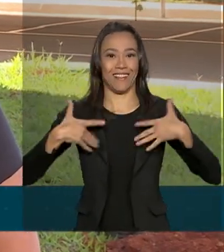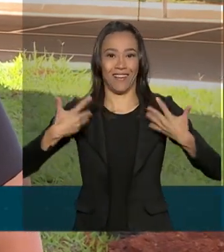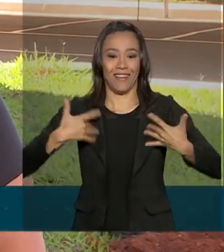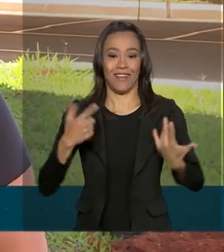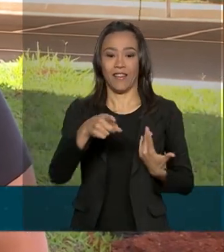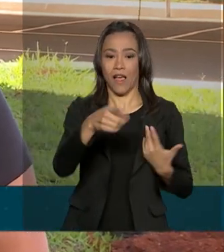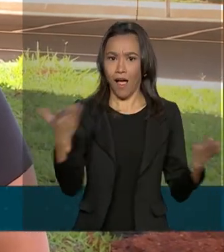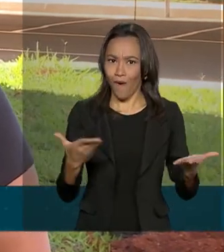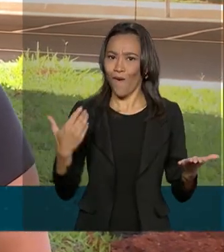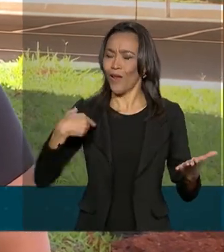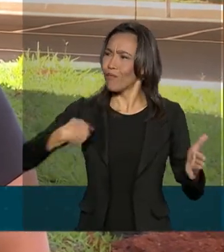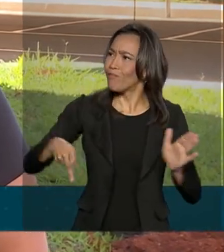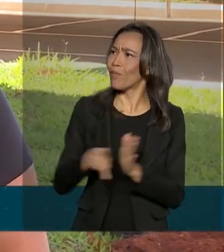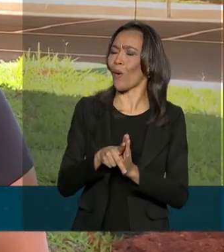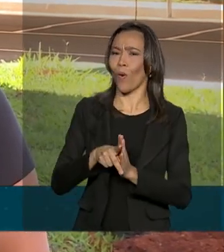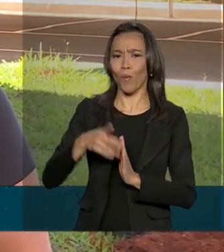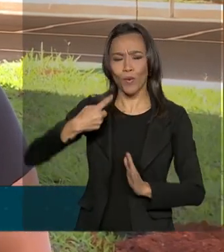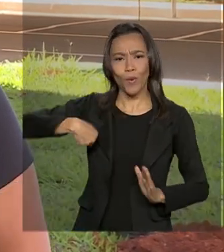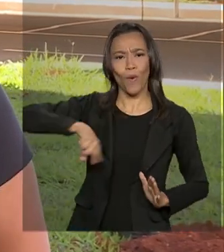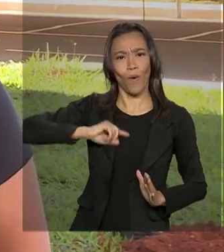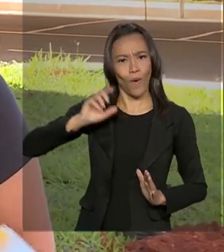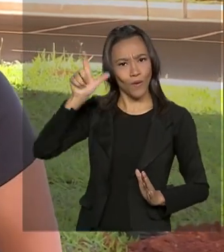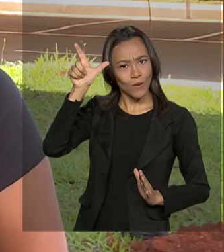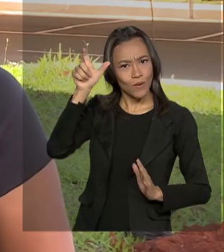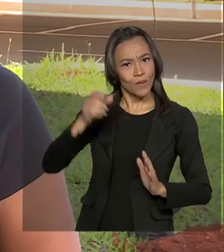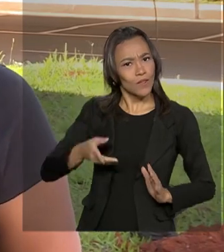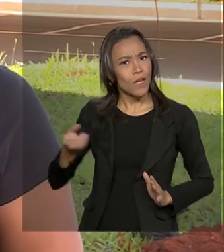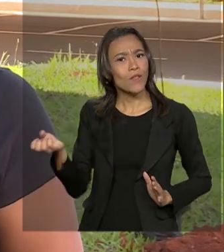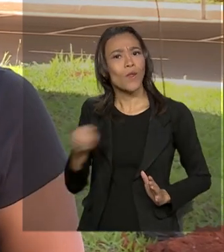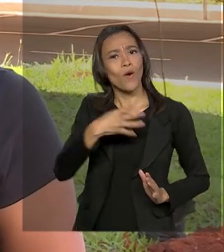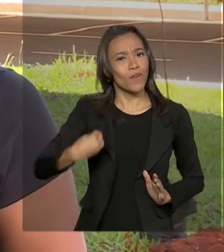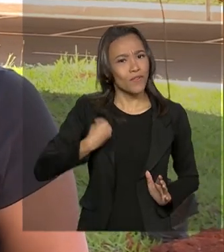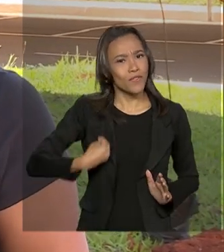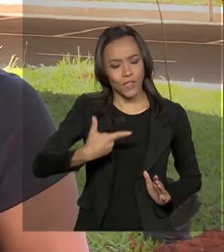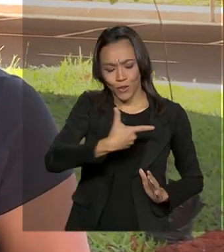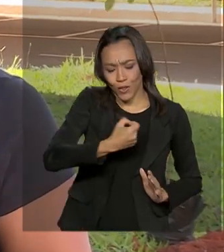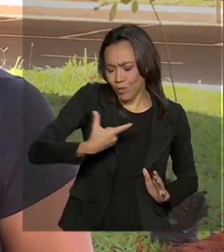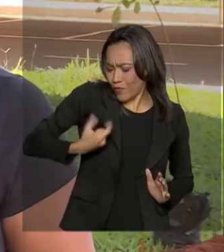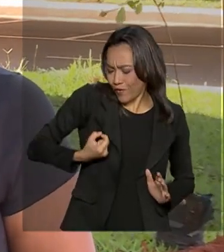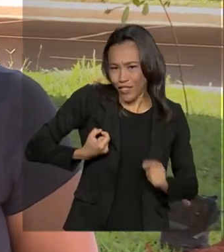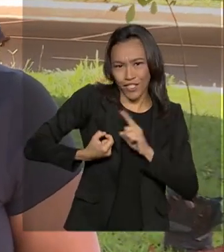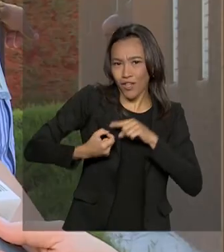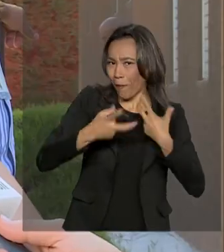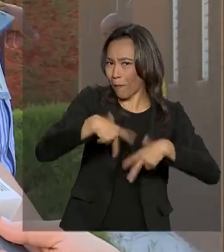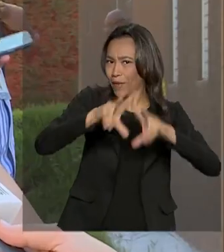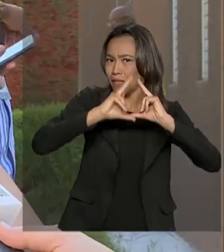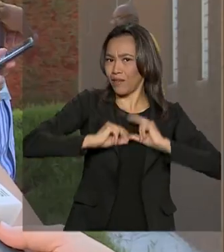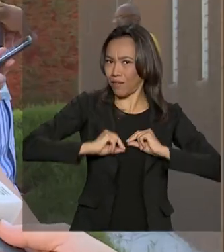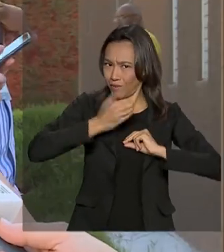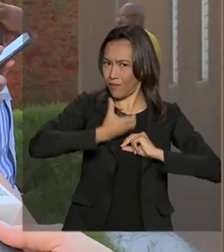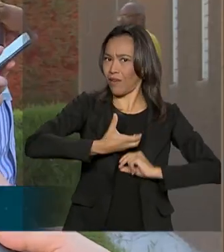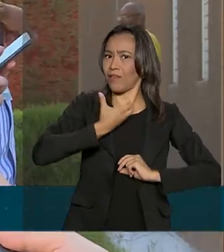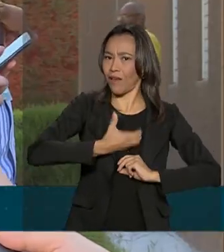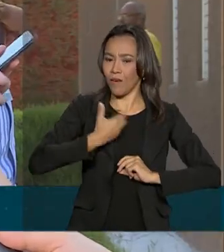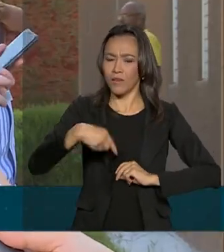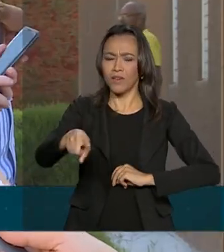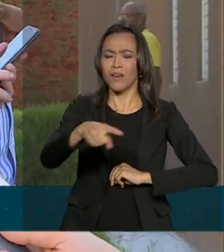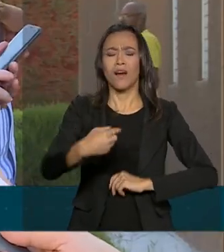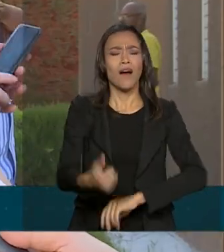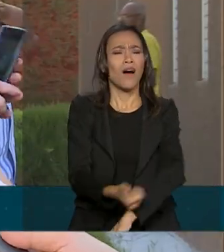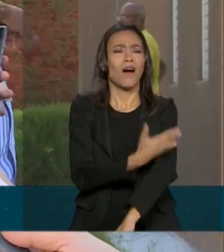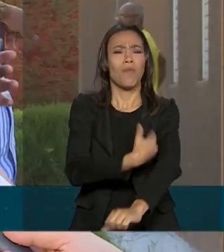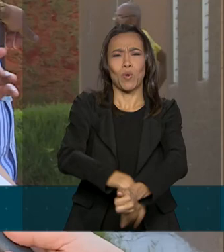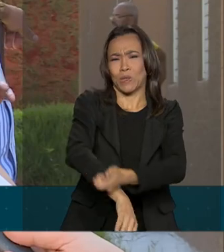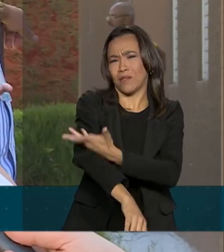estar no que é da gente, conquistar, né? Agora, vida nova, 2020, um presentão de Natal. Uma emoção única. Eu